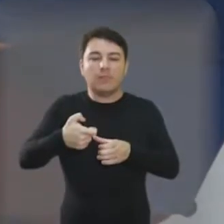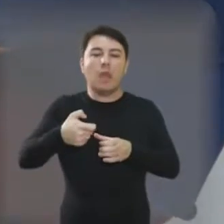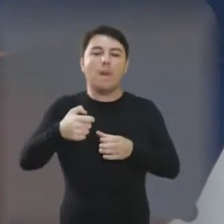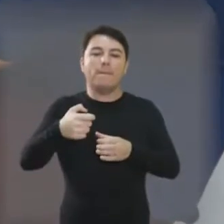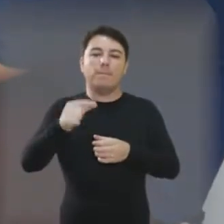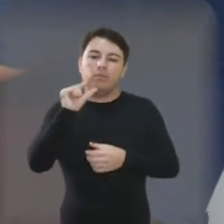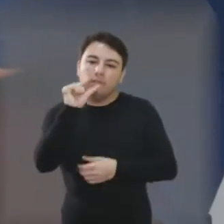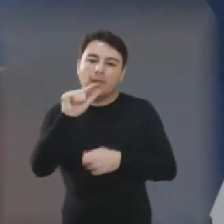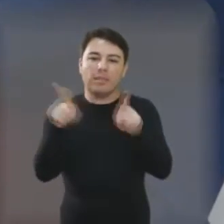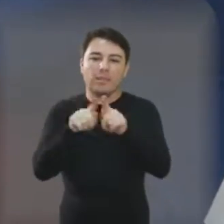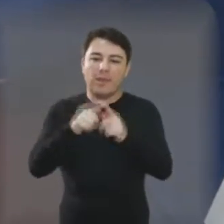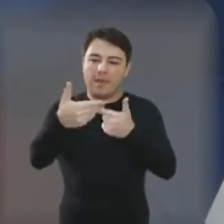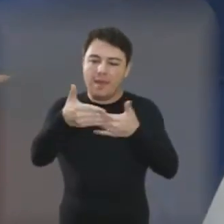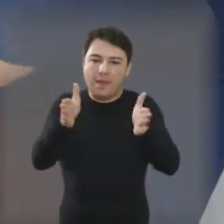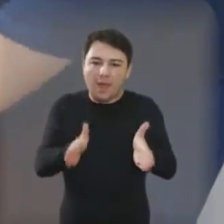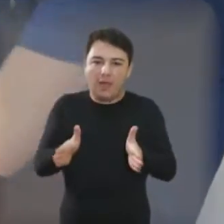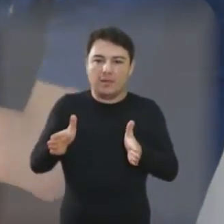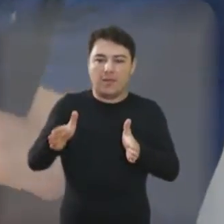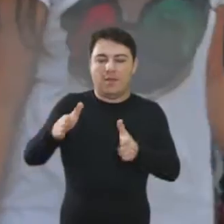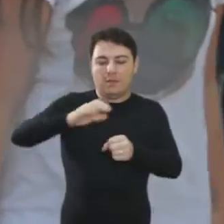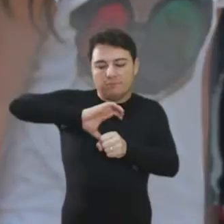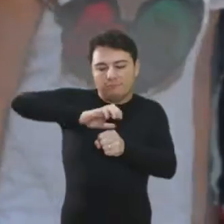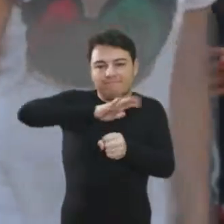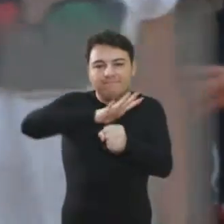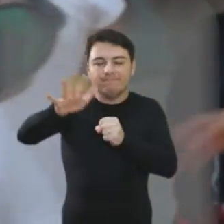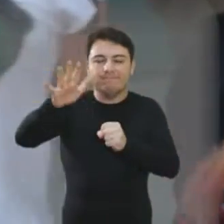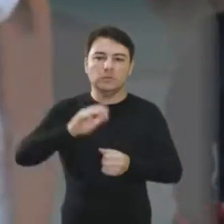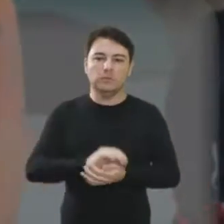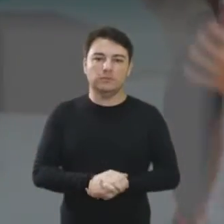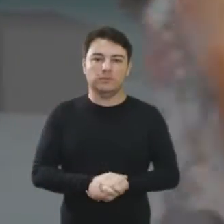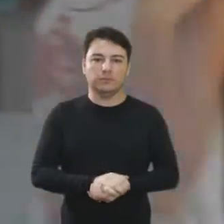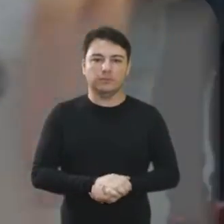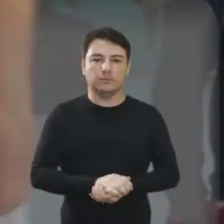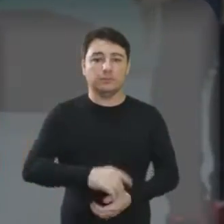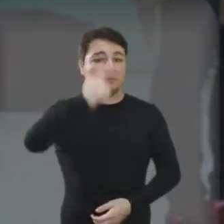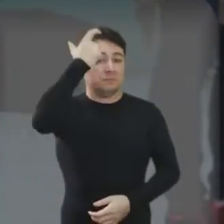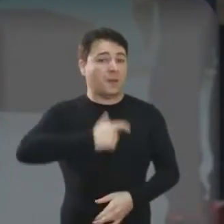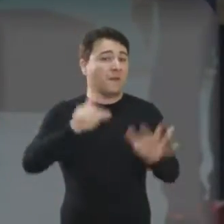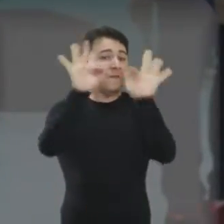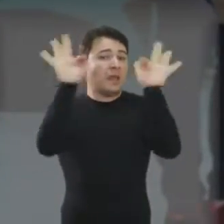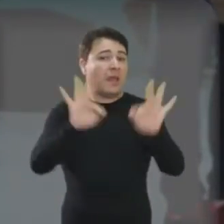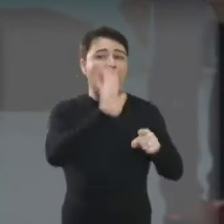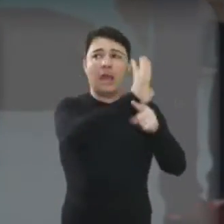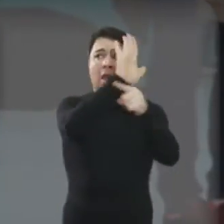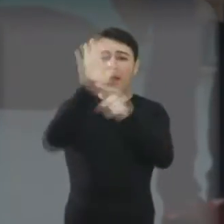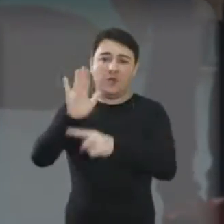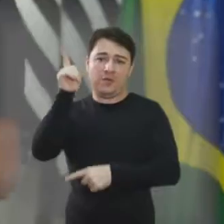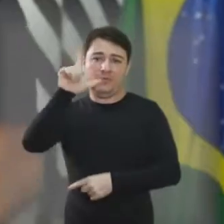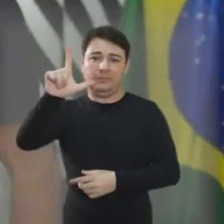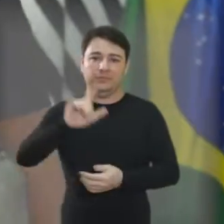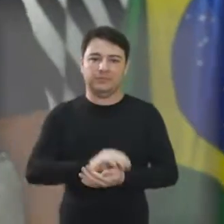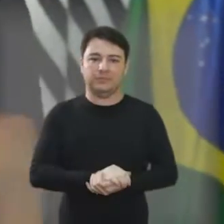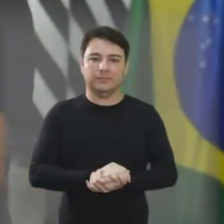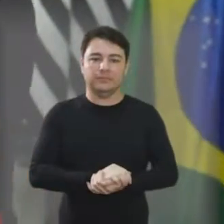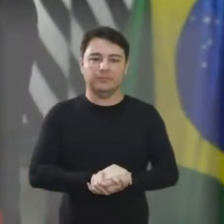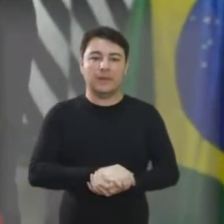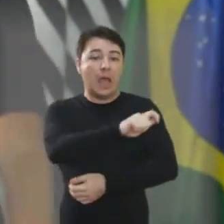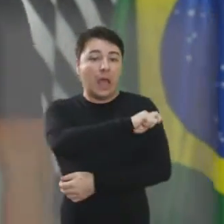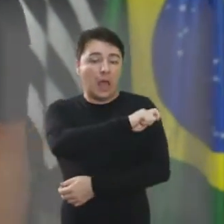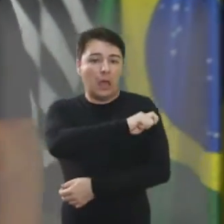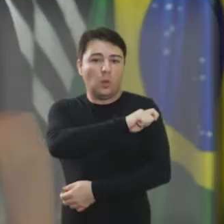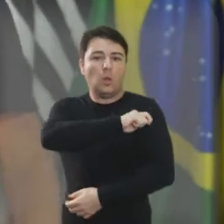também duas caixas de tampinhas de plástico. Ah, é uma felicidade, né? De conseguir ajudar o próximo. Os